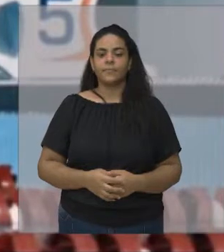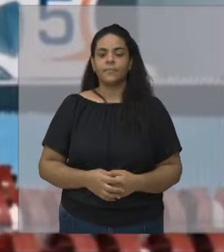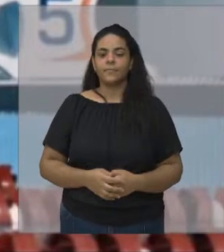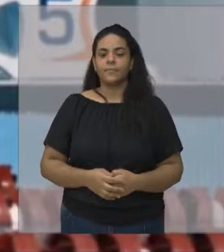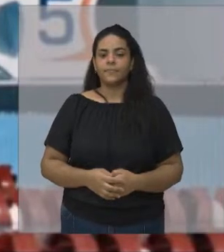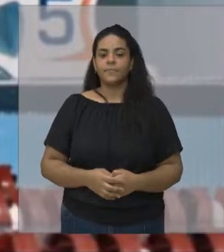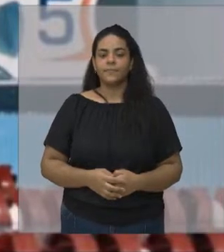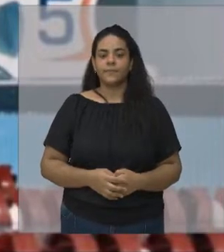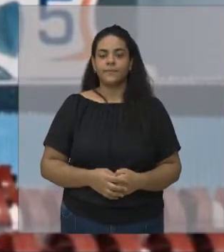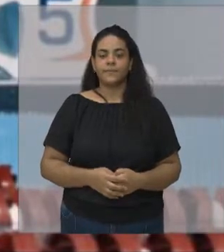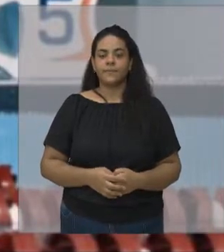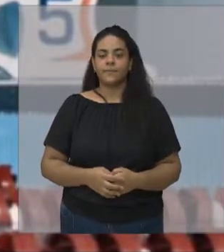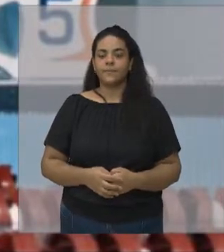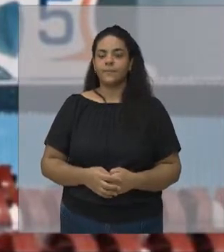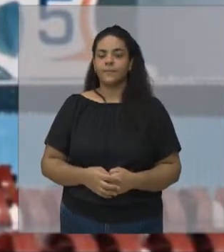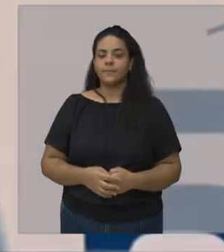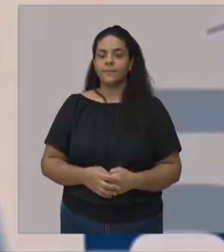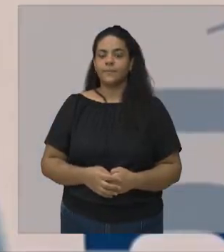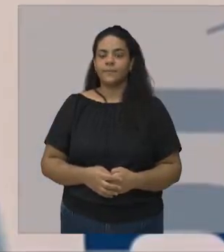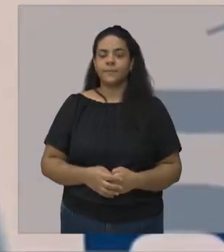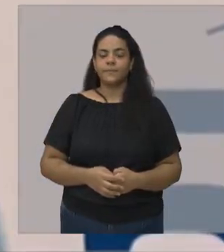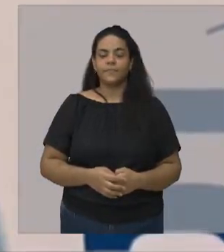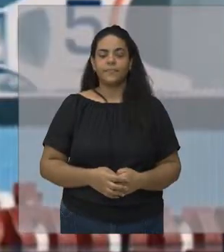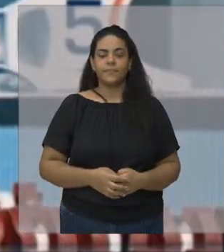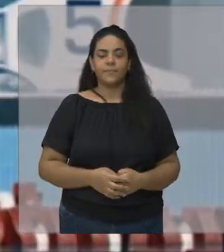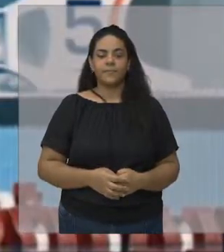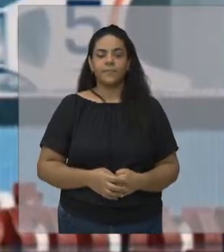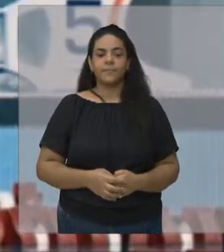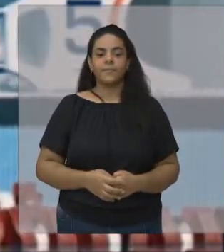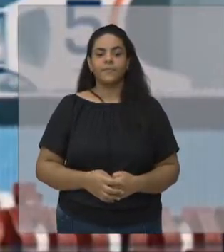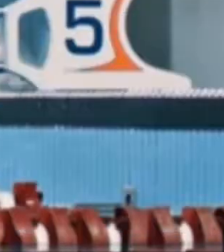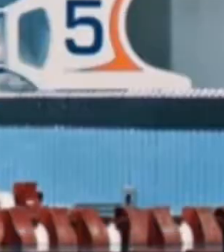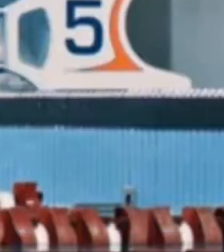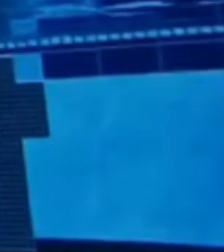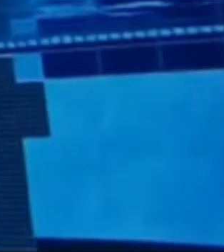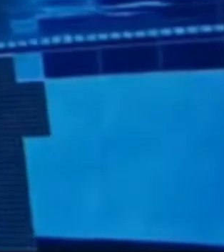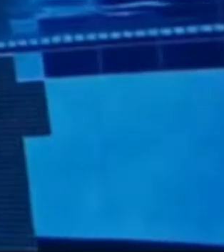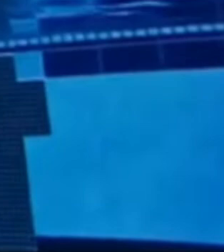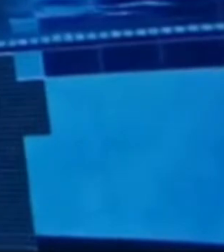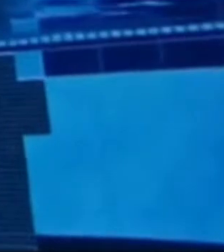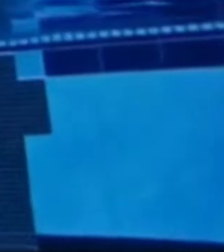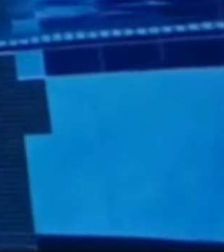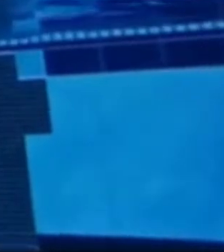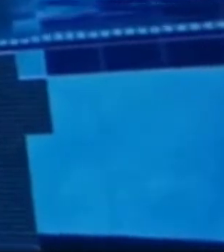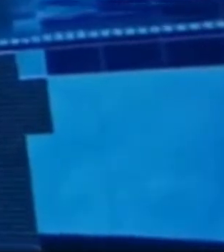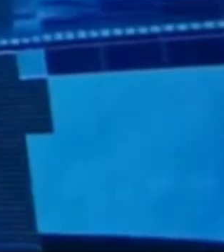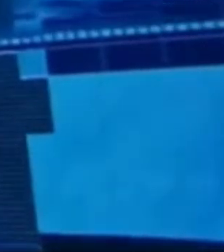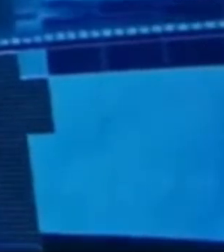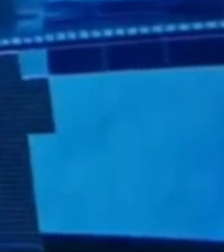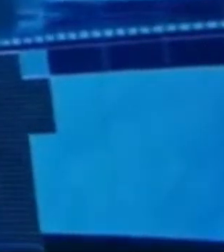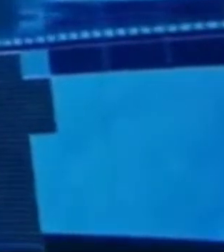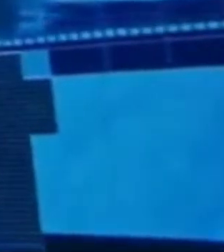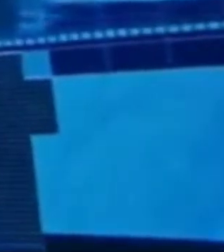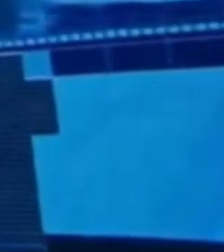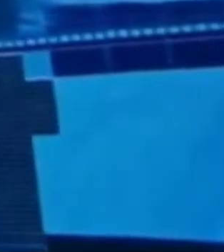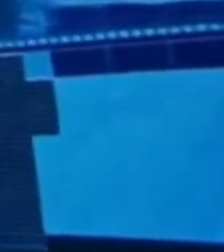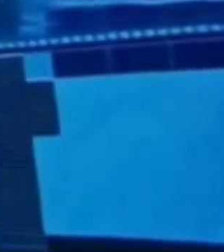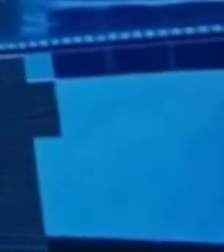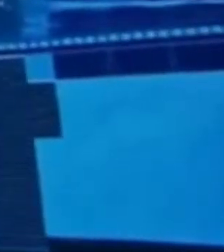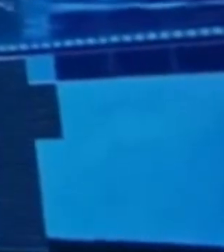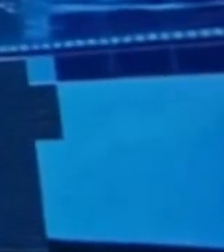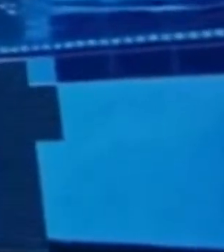Que te mostrarei As estrelas do céu Será que